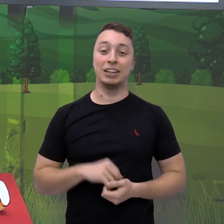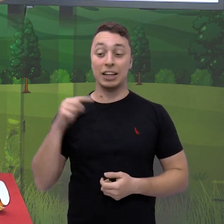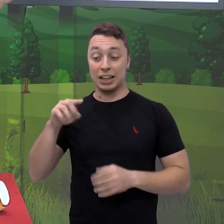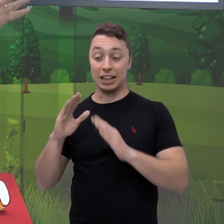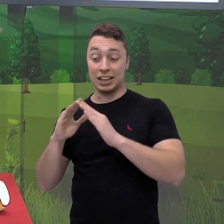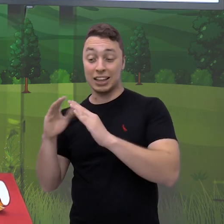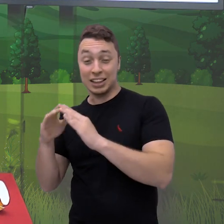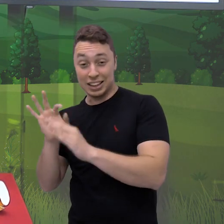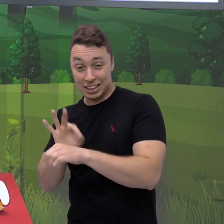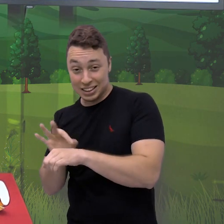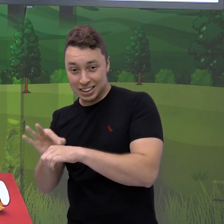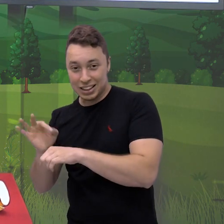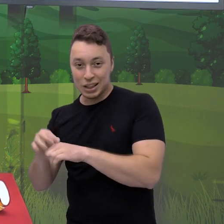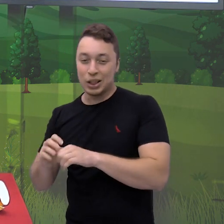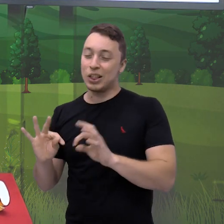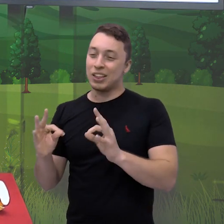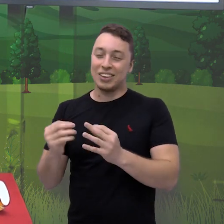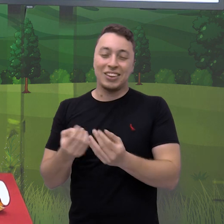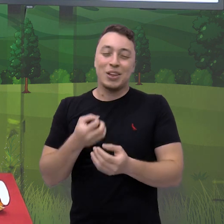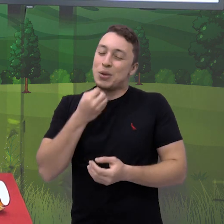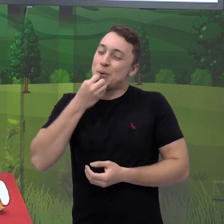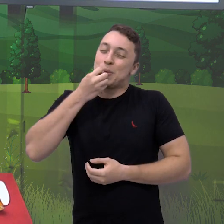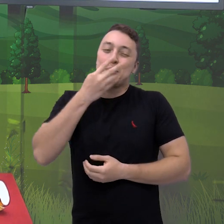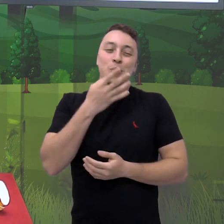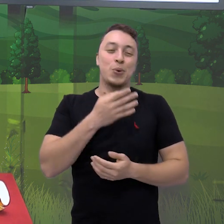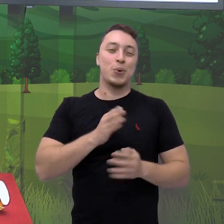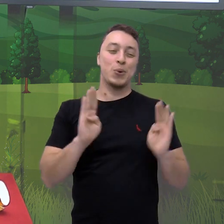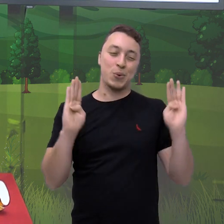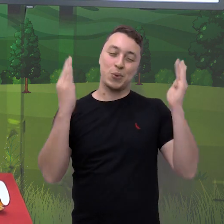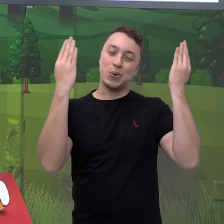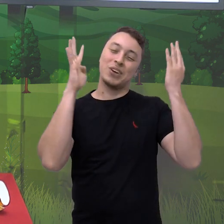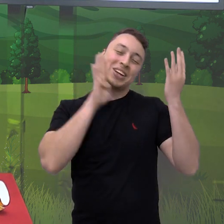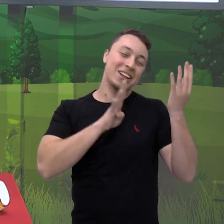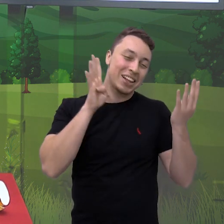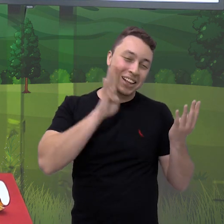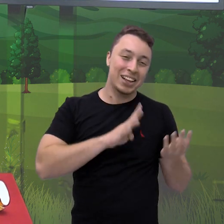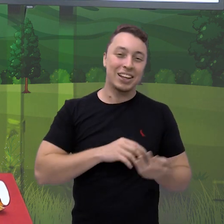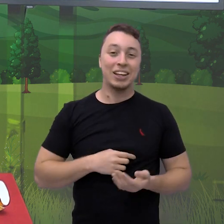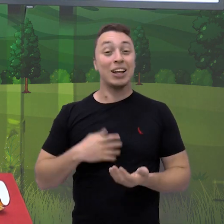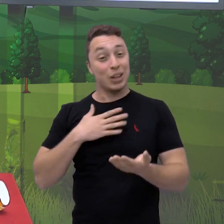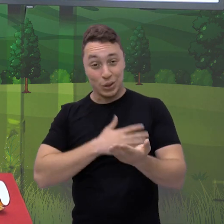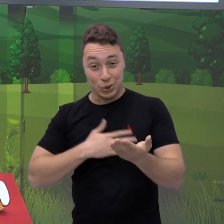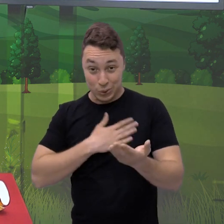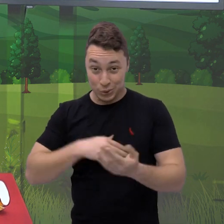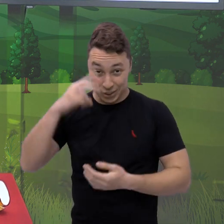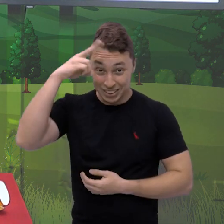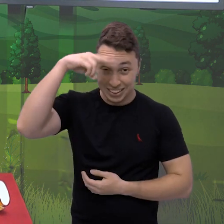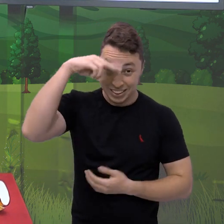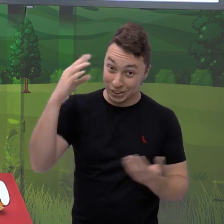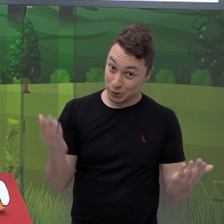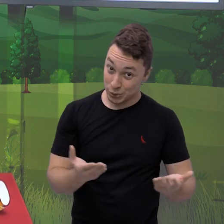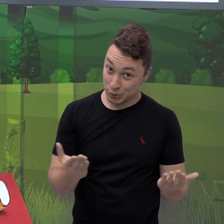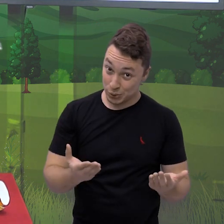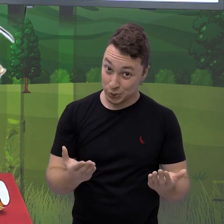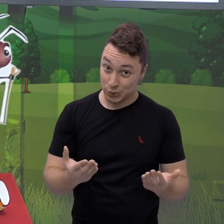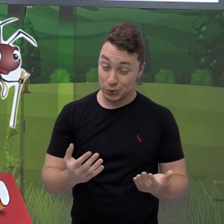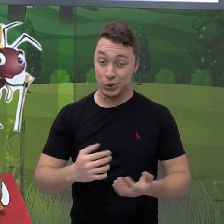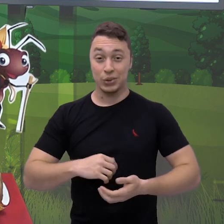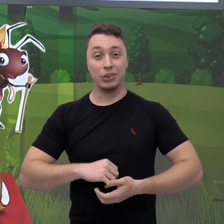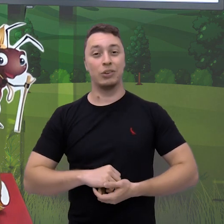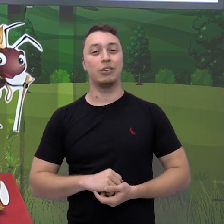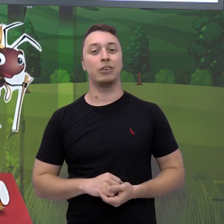formigueiro foi uma animação só. E aí, pré dois, gostaram da nossa historinha de hoje? Nós